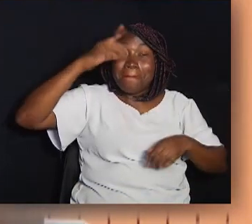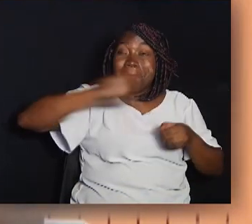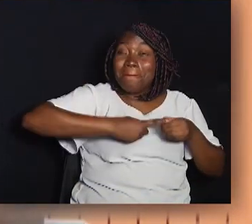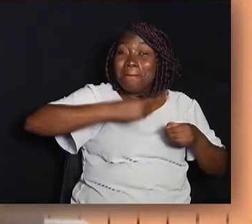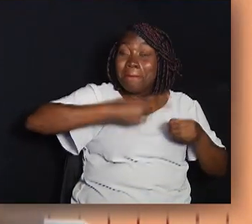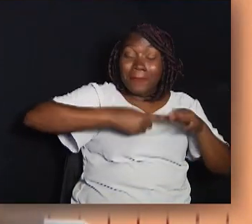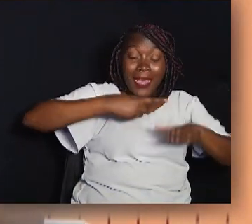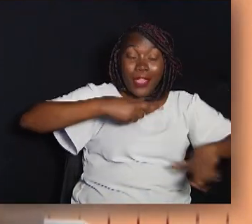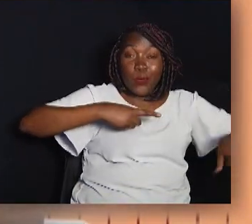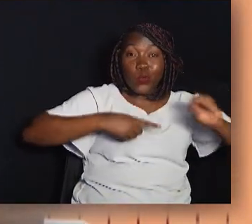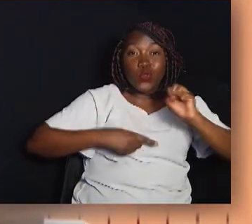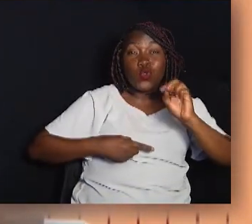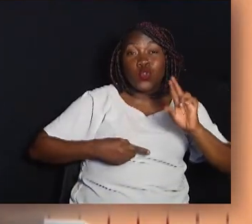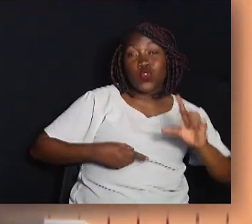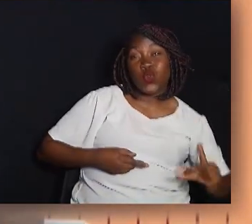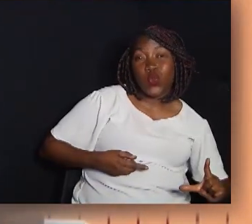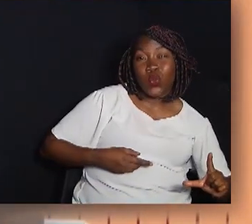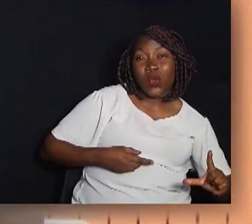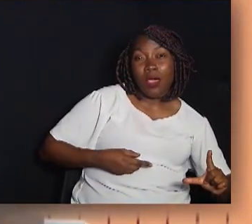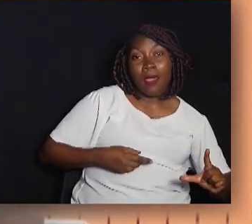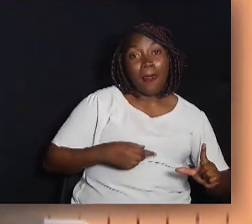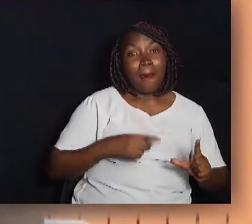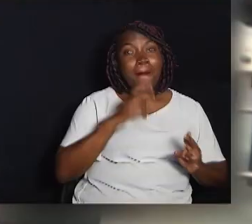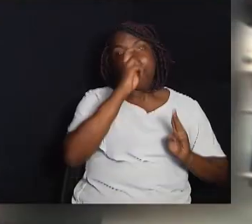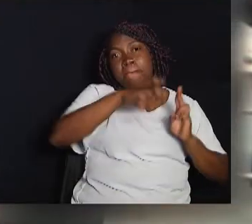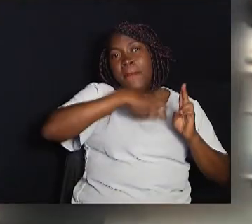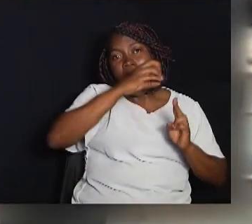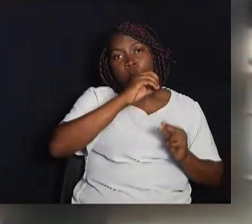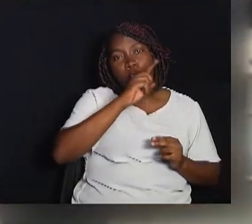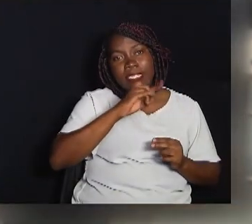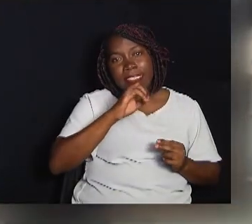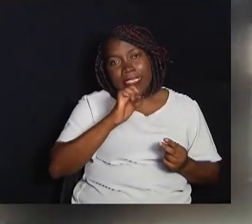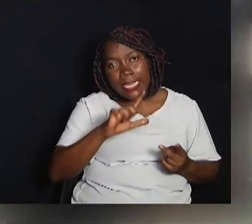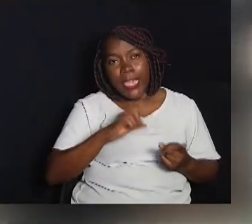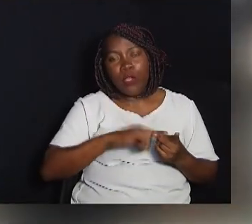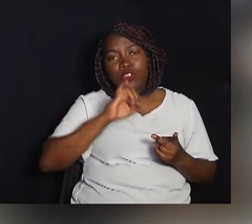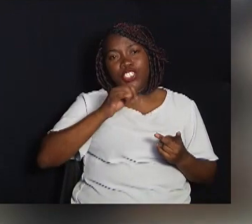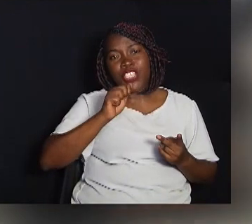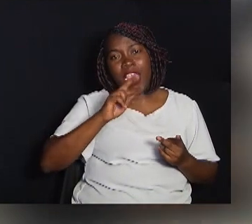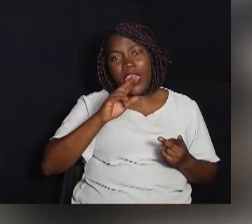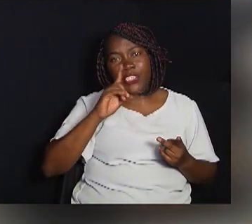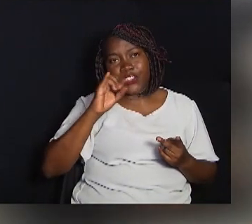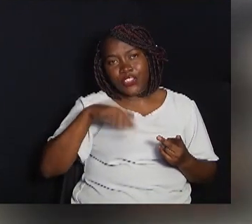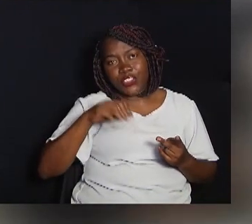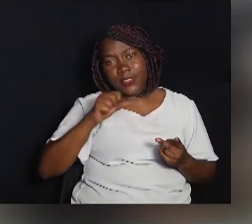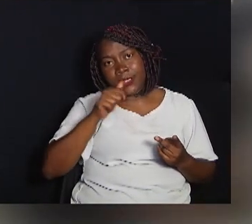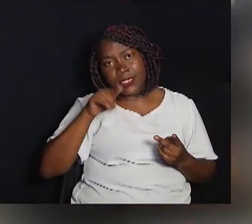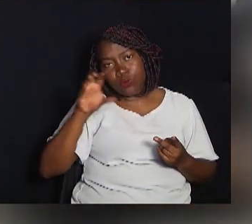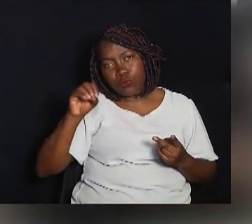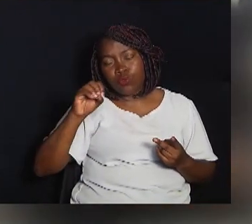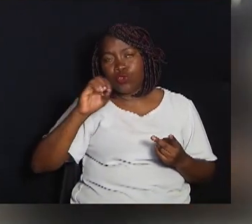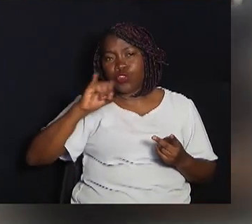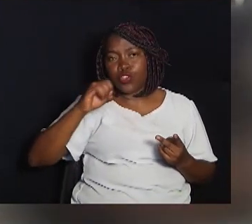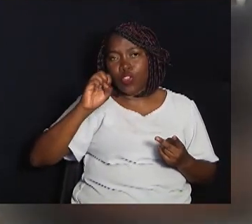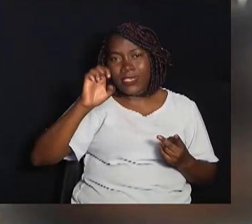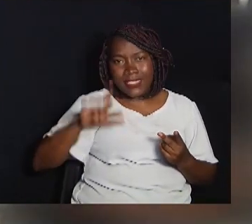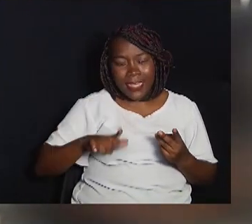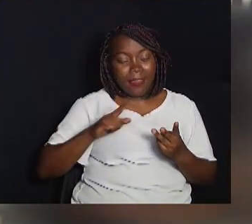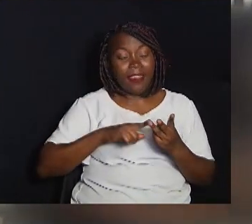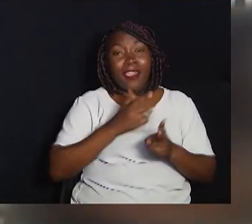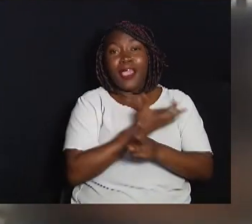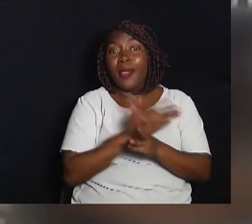região sul Como Parque Osiel, Jardim São José, Jardim Campo Belo E outros que margeiam a